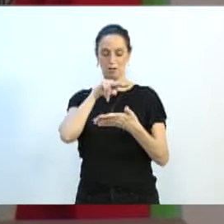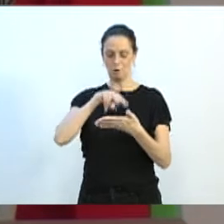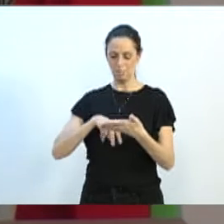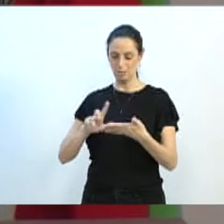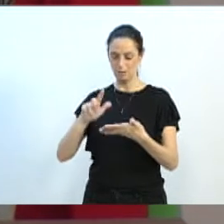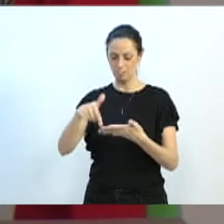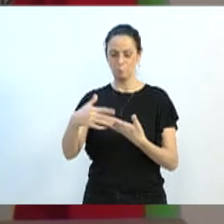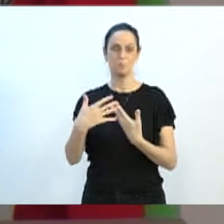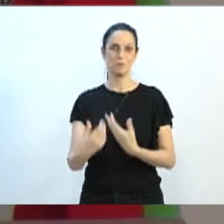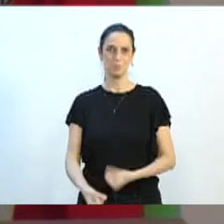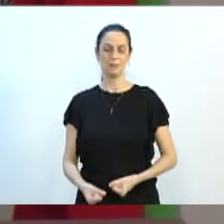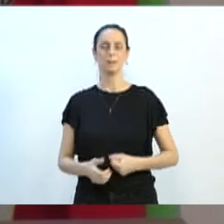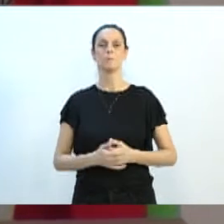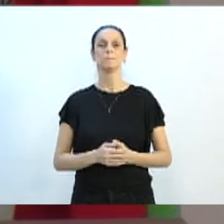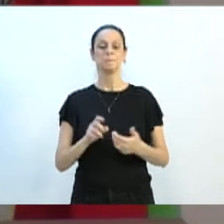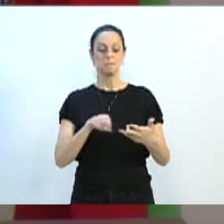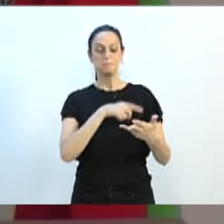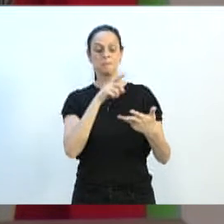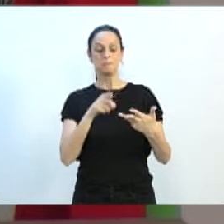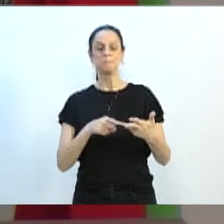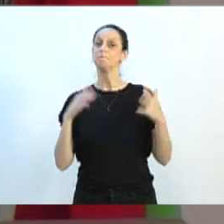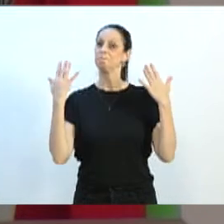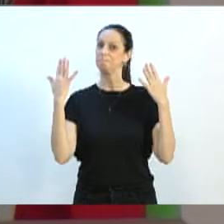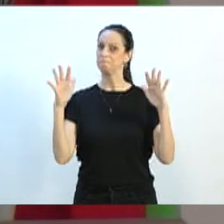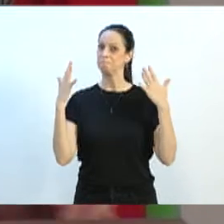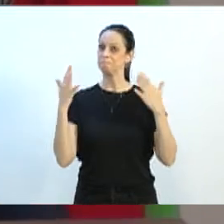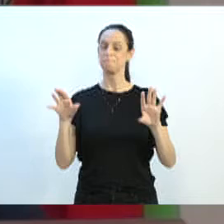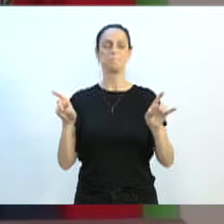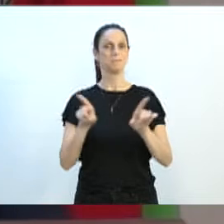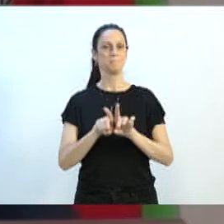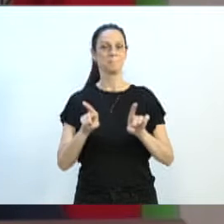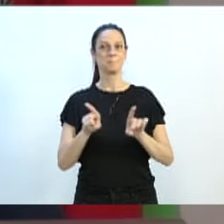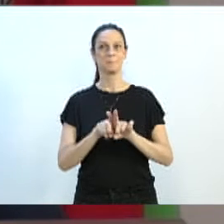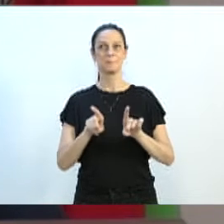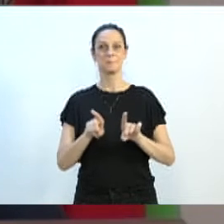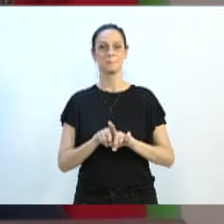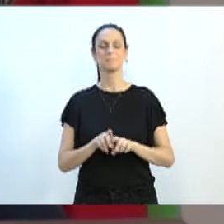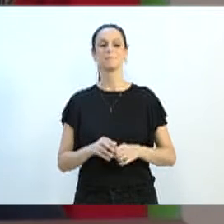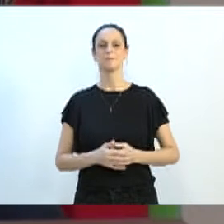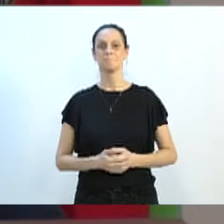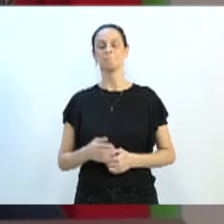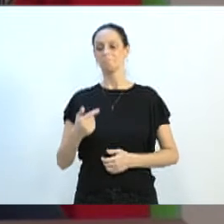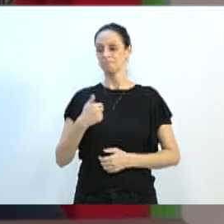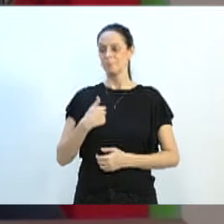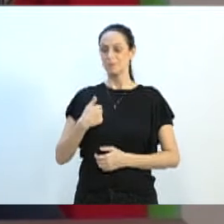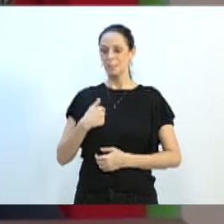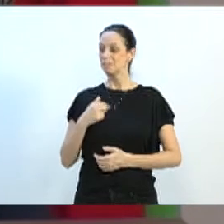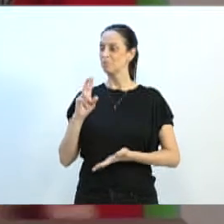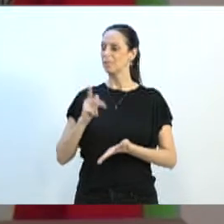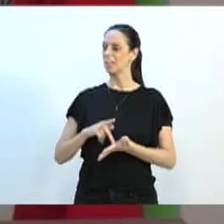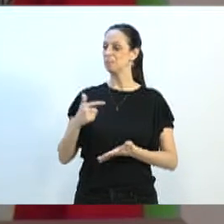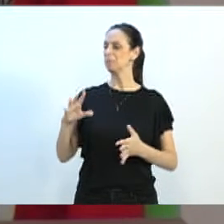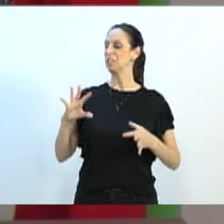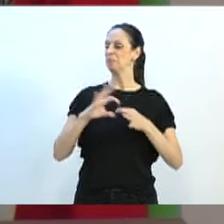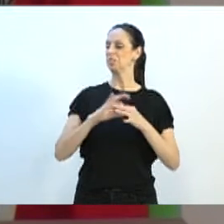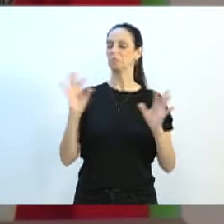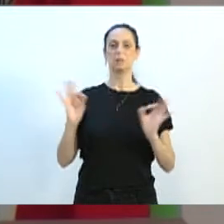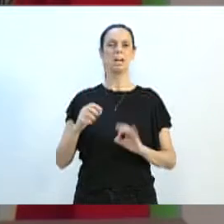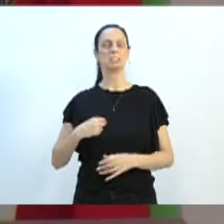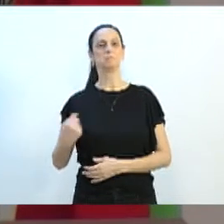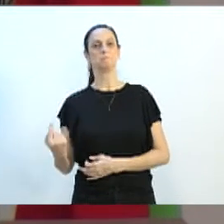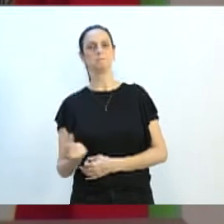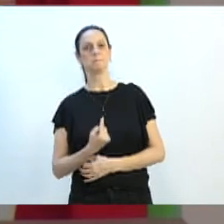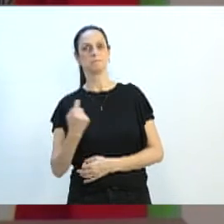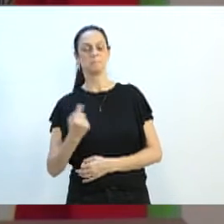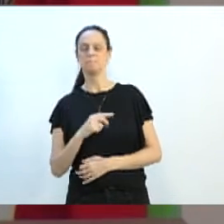Aproveito também para parabenizar, e aí a independência que eu tenho me permite, nisso, apontar aquilo que eu acho que